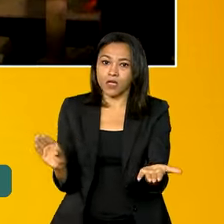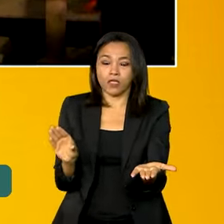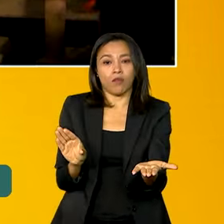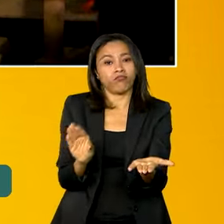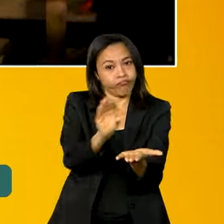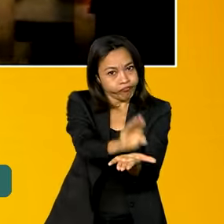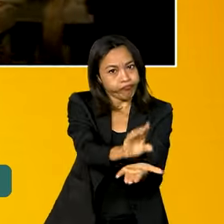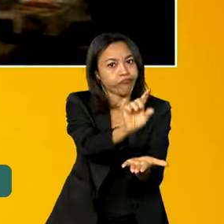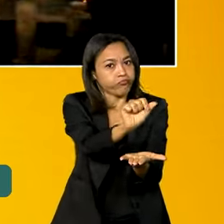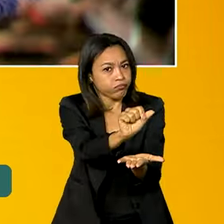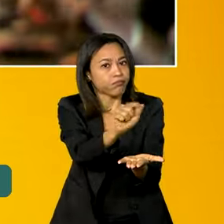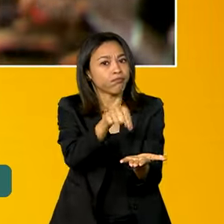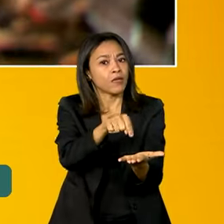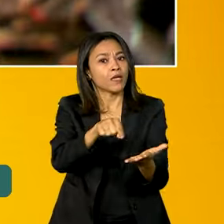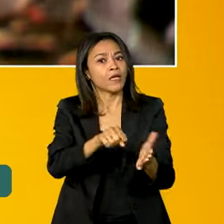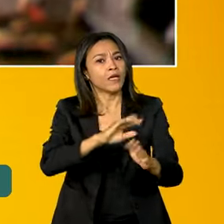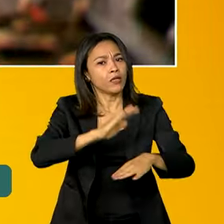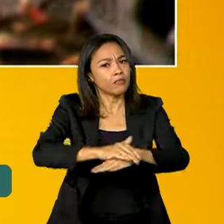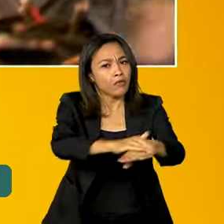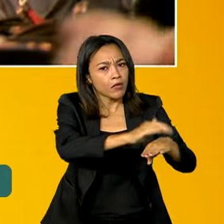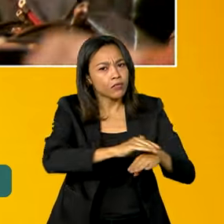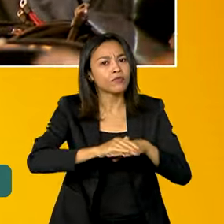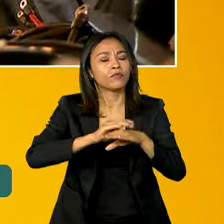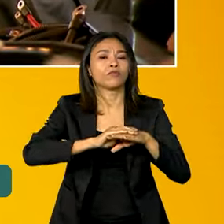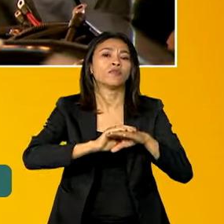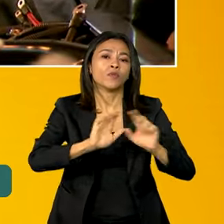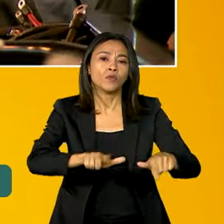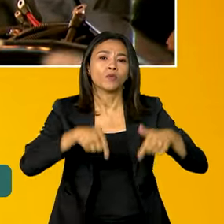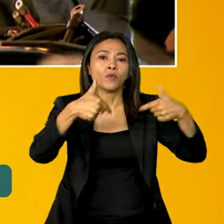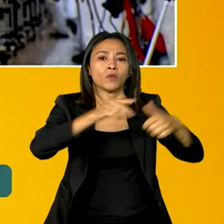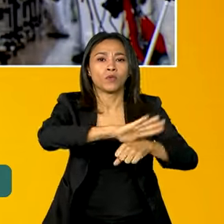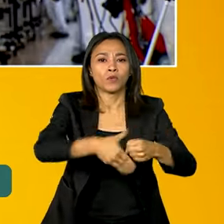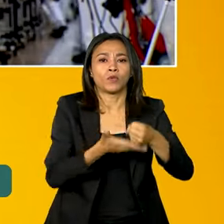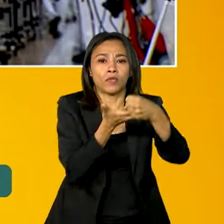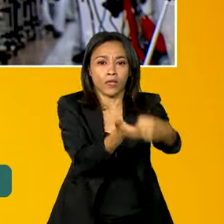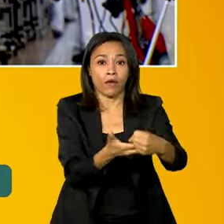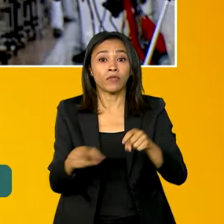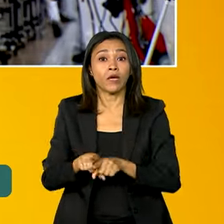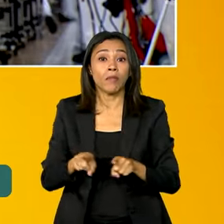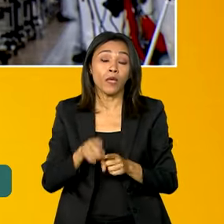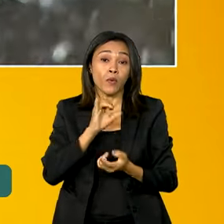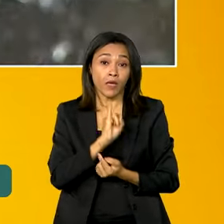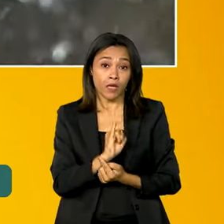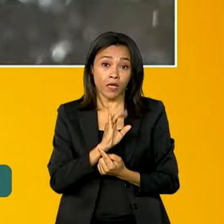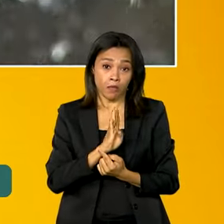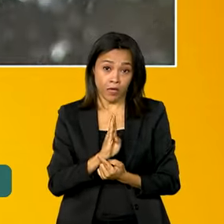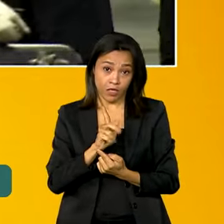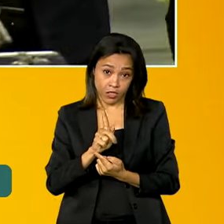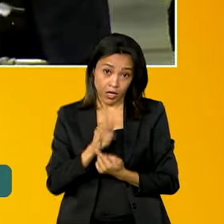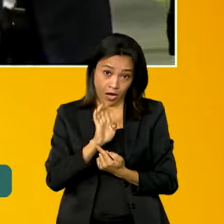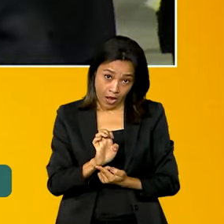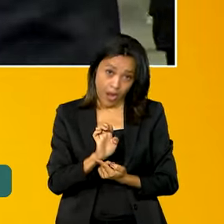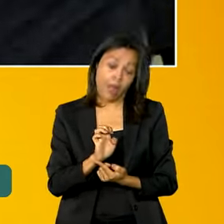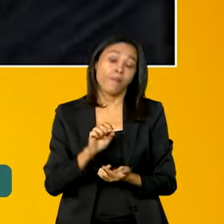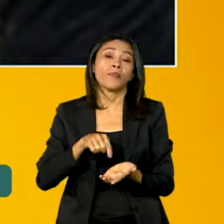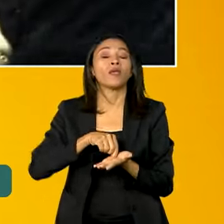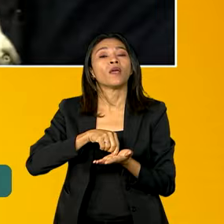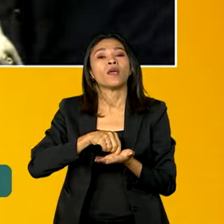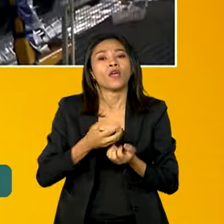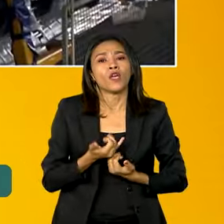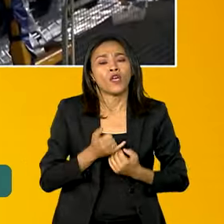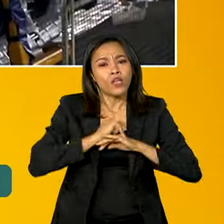iniciativas sustentáveis. Além disso, o IBGE informou que a produção industrial